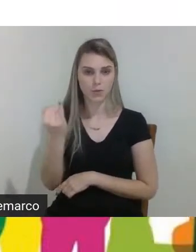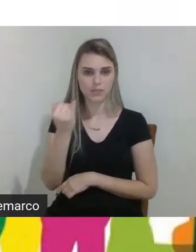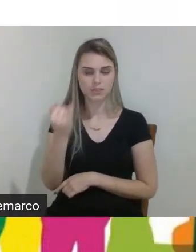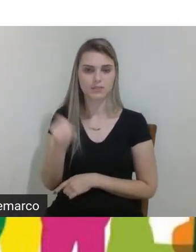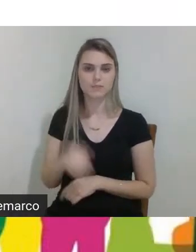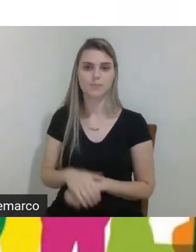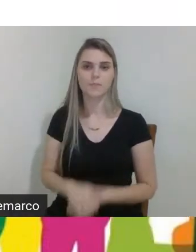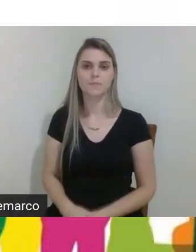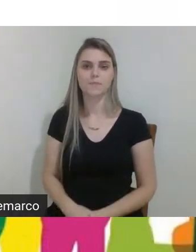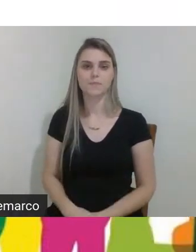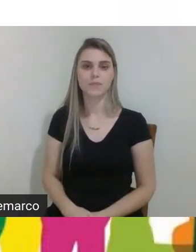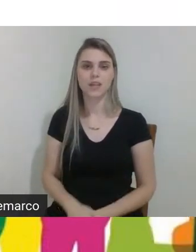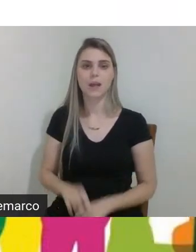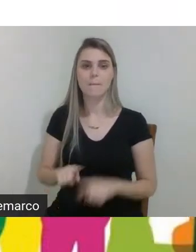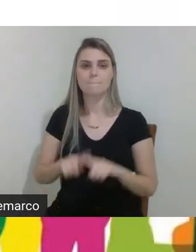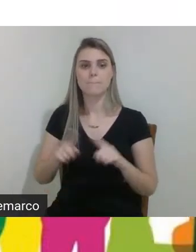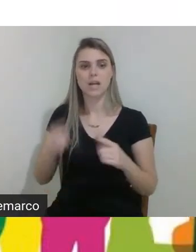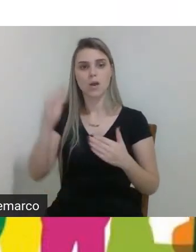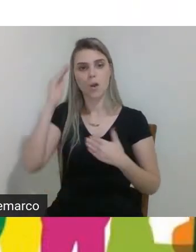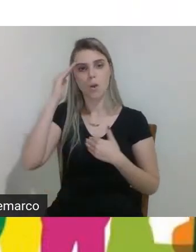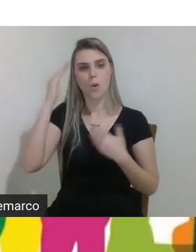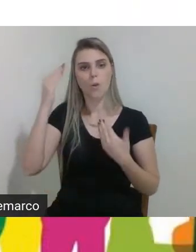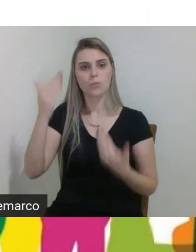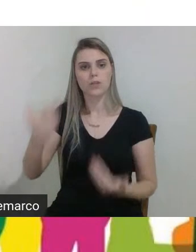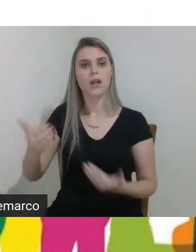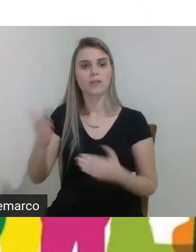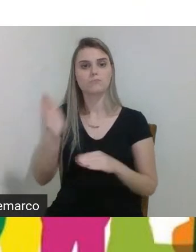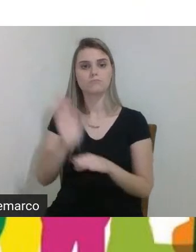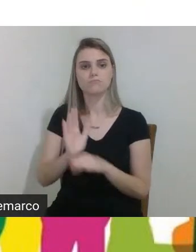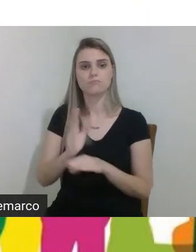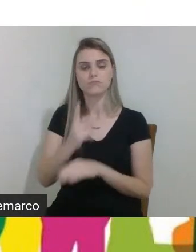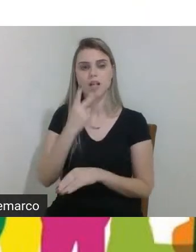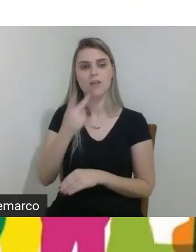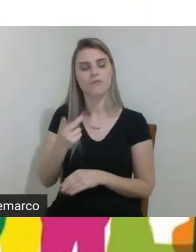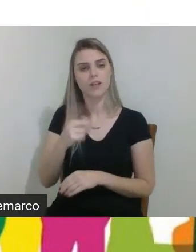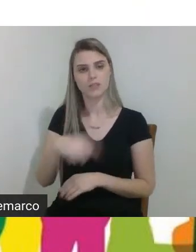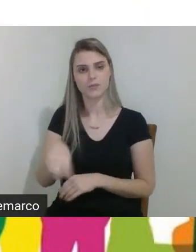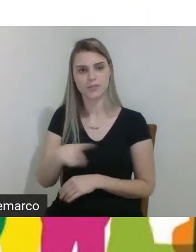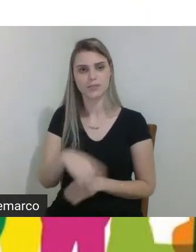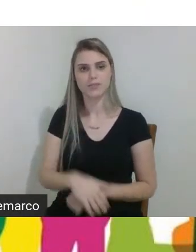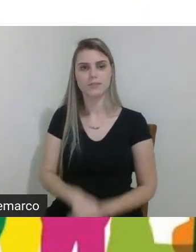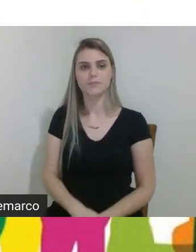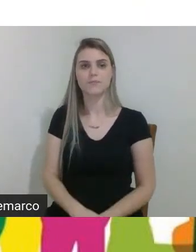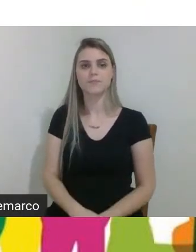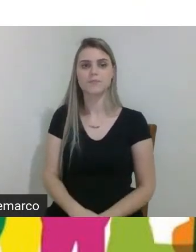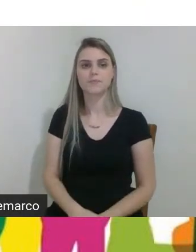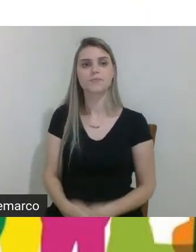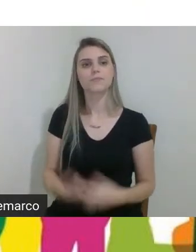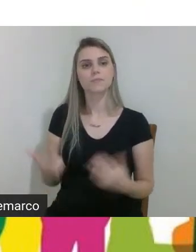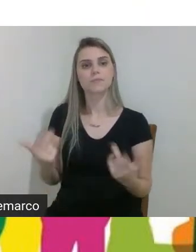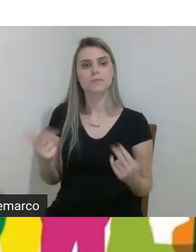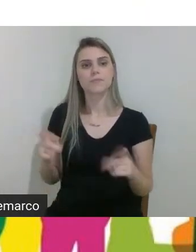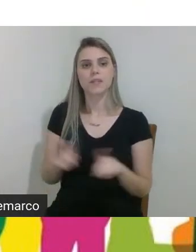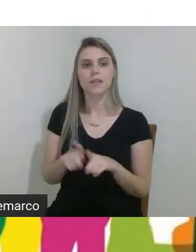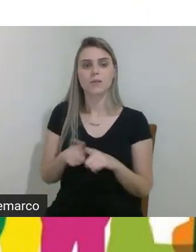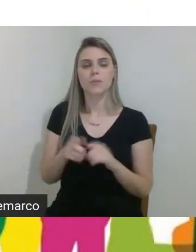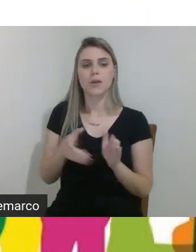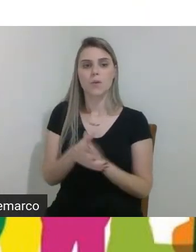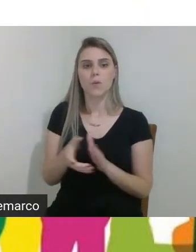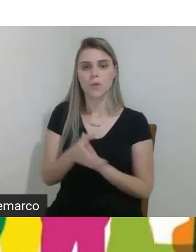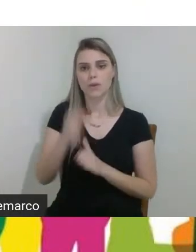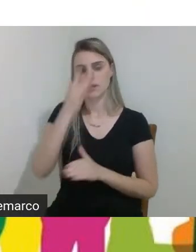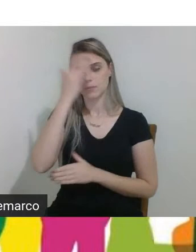mais um muito obrigada não é pela contribuição valiosa de vocês e da mesma maneira né oriento o público